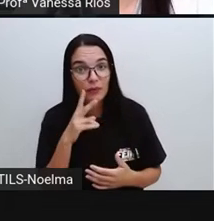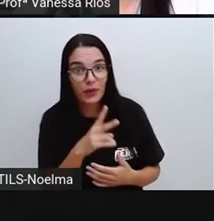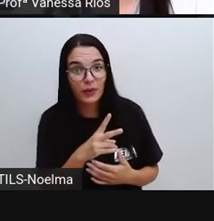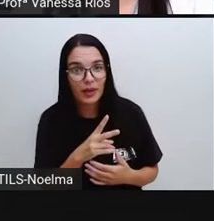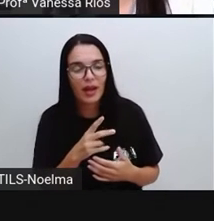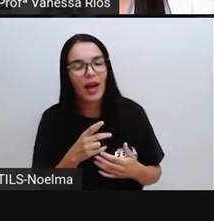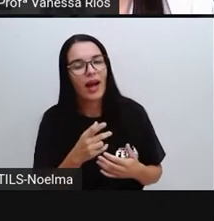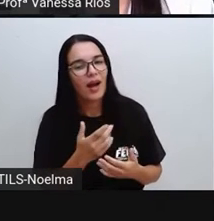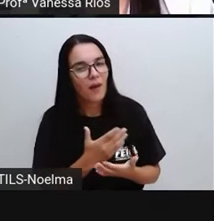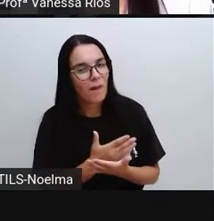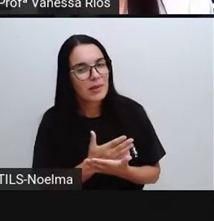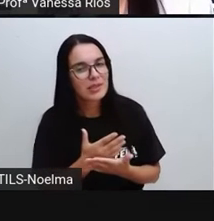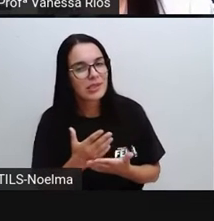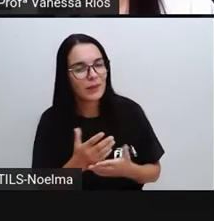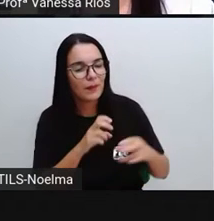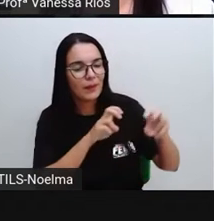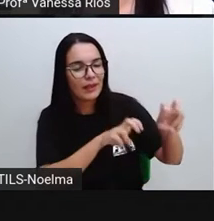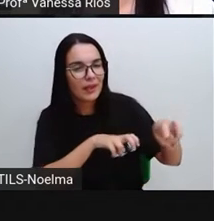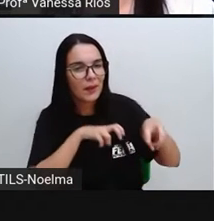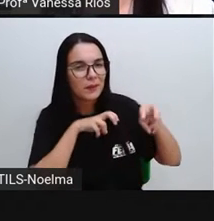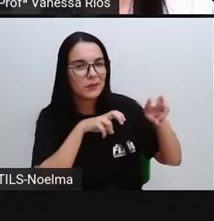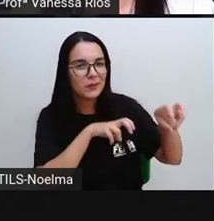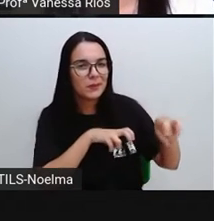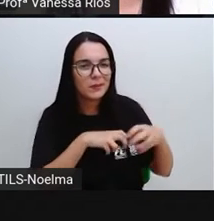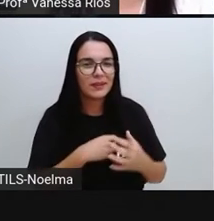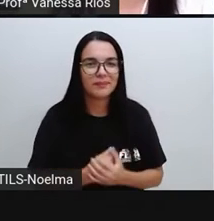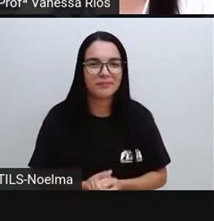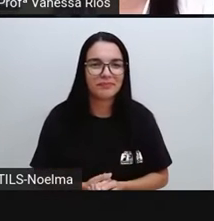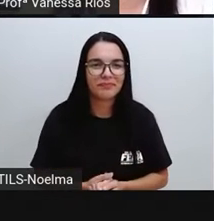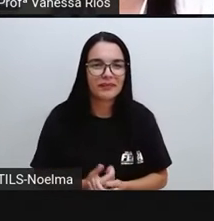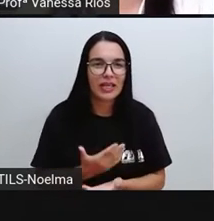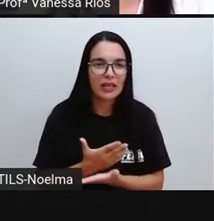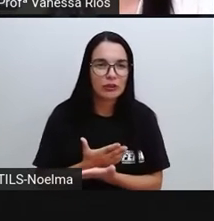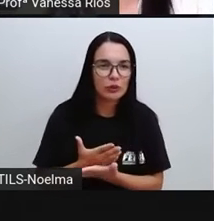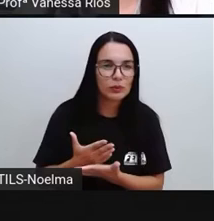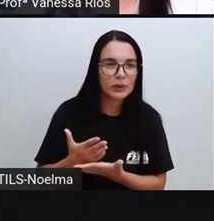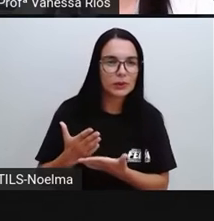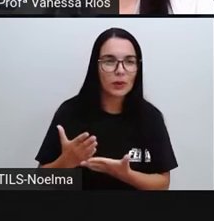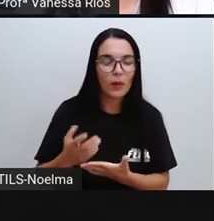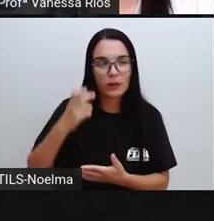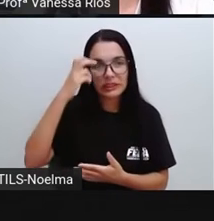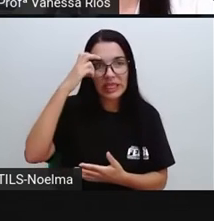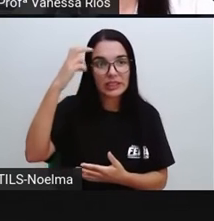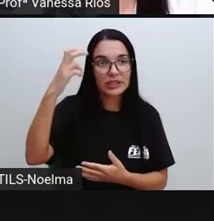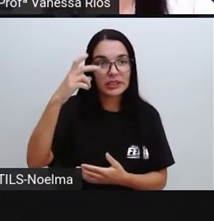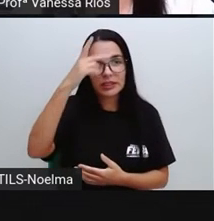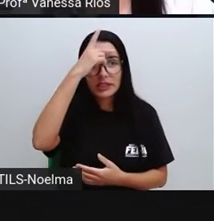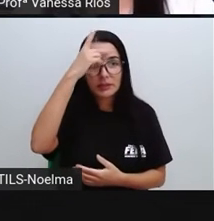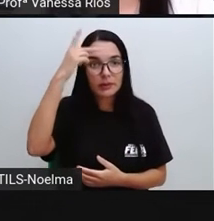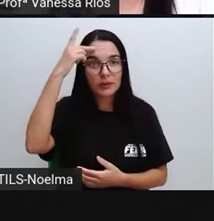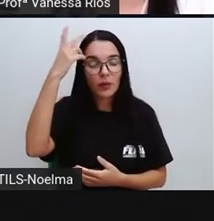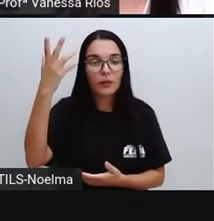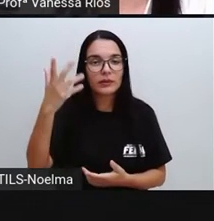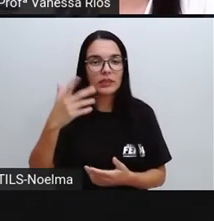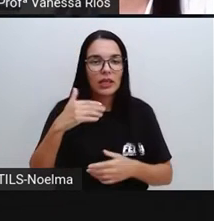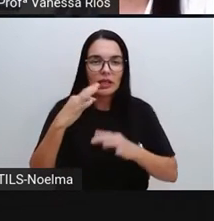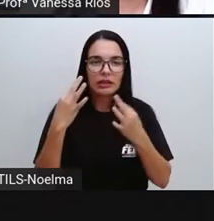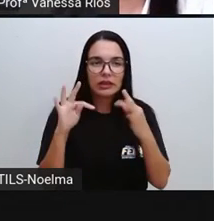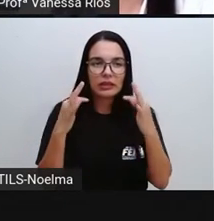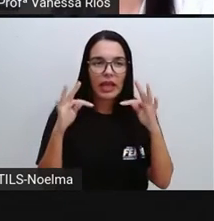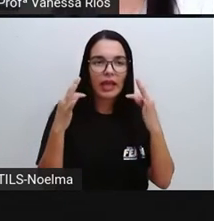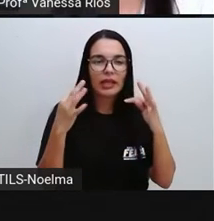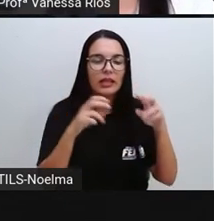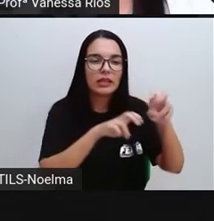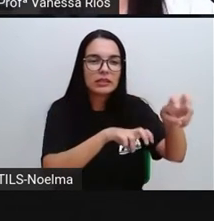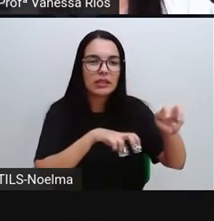Todo o processo de produção, proporcionado pela habilidade, desenvolvidas as técnicas agrícolas,